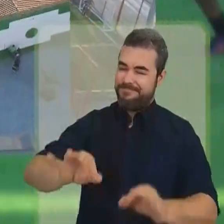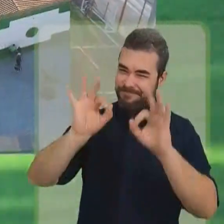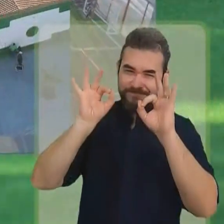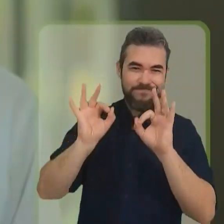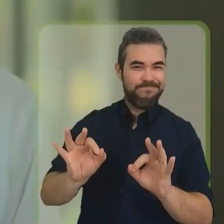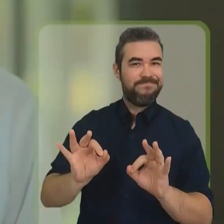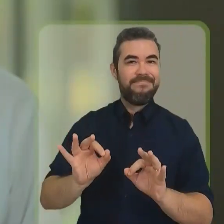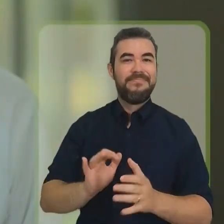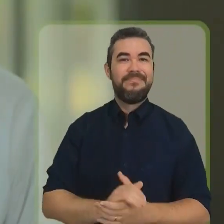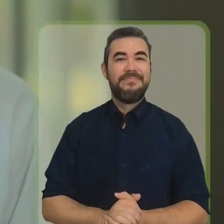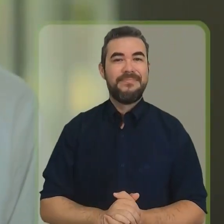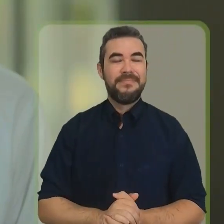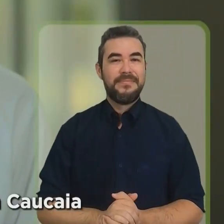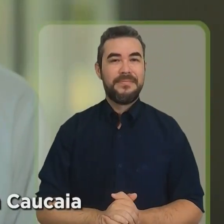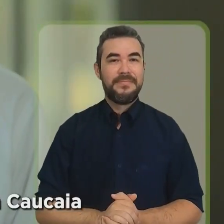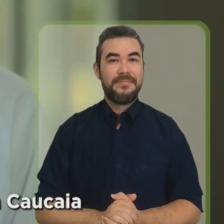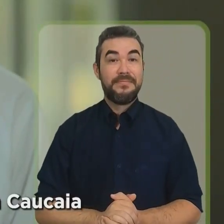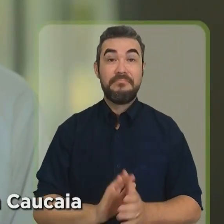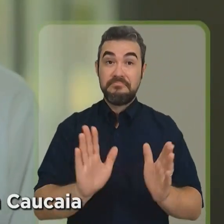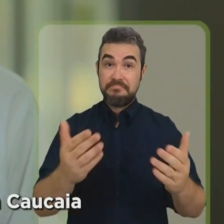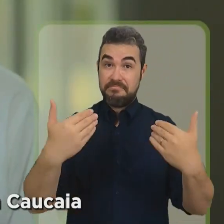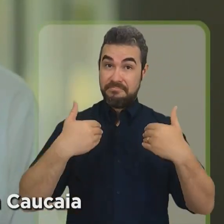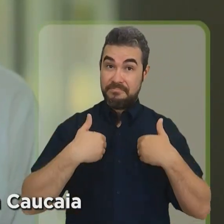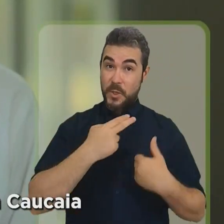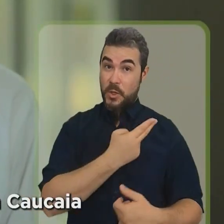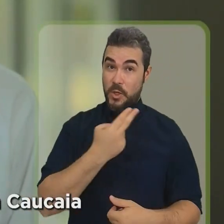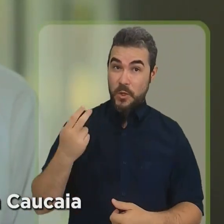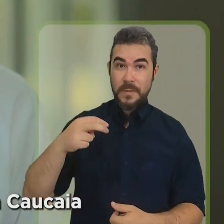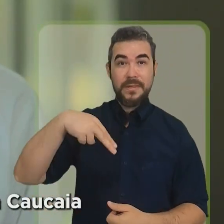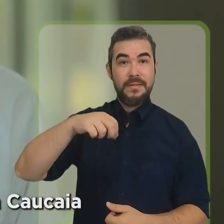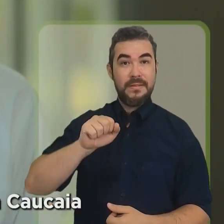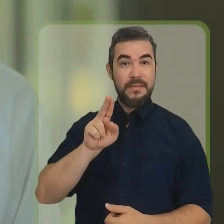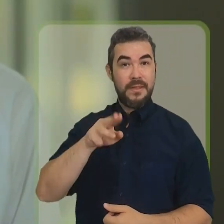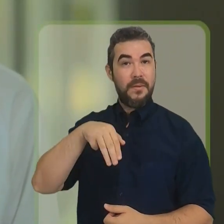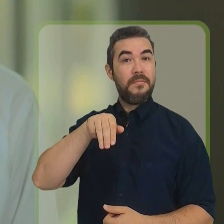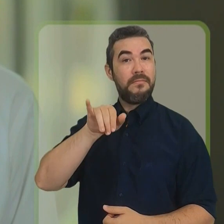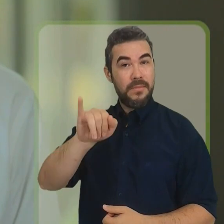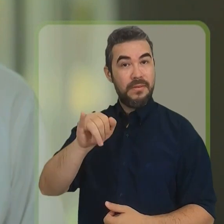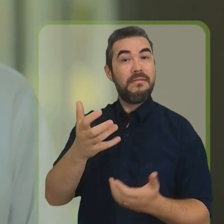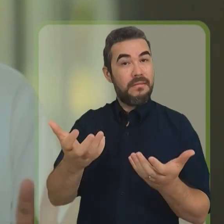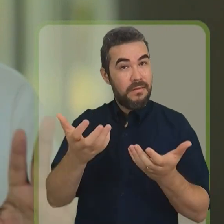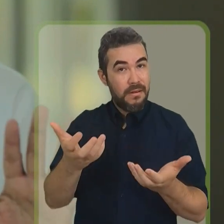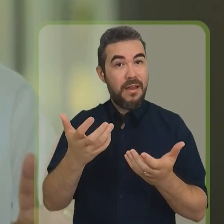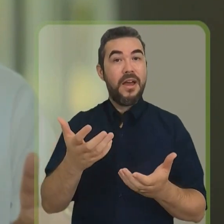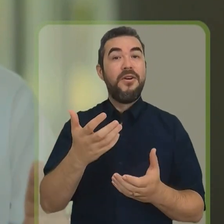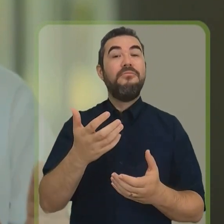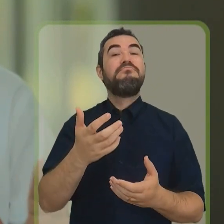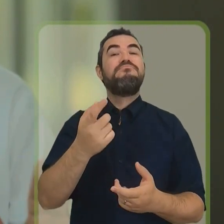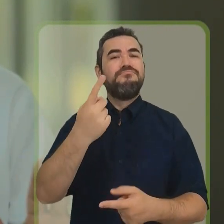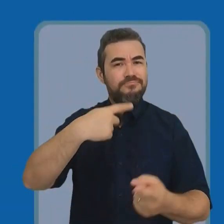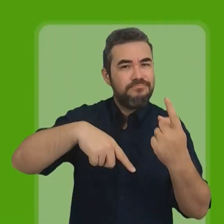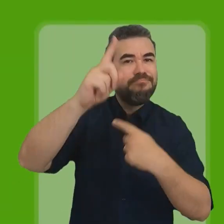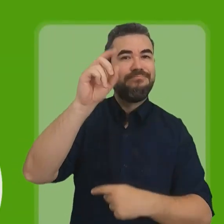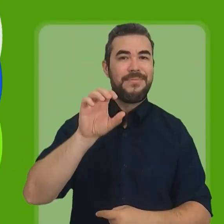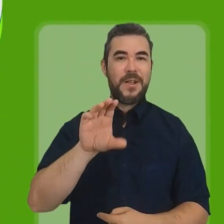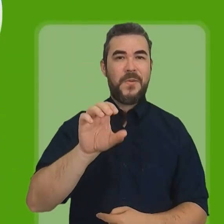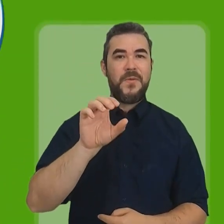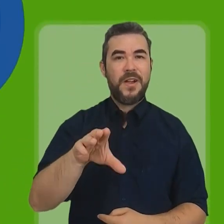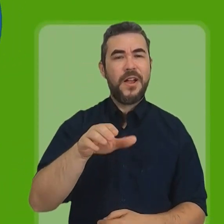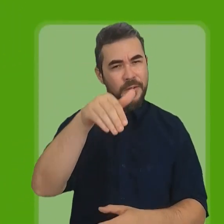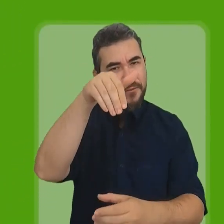Eu sou o Naumi Amorim e quero reconstruir com você a nossa Calcaia. E vote Naumi, 55! 55